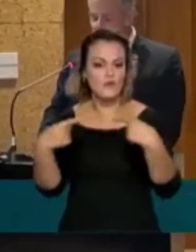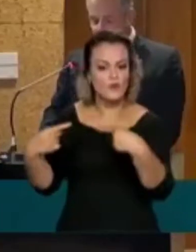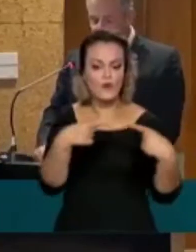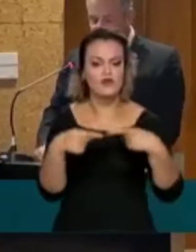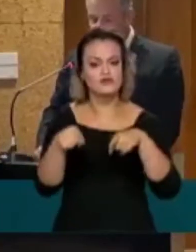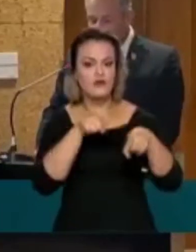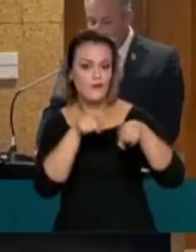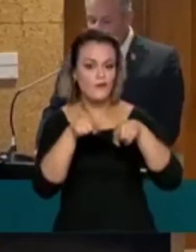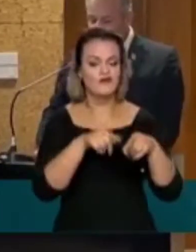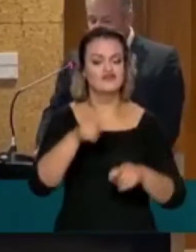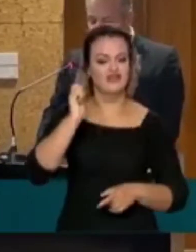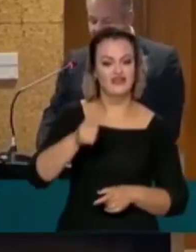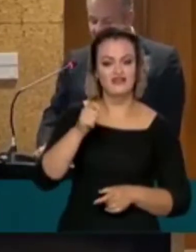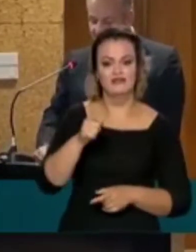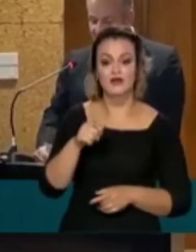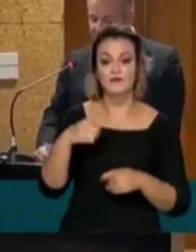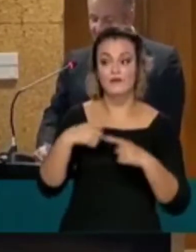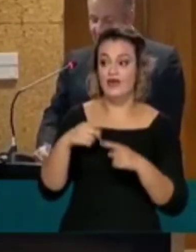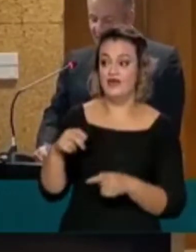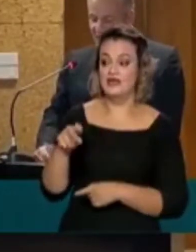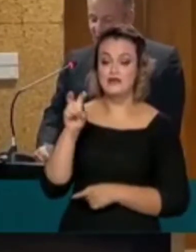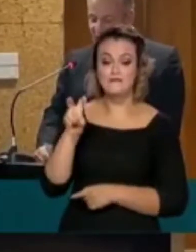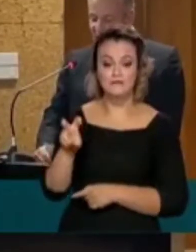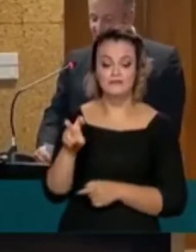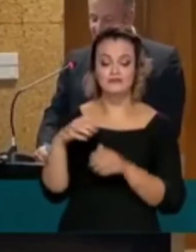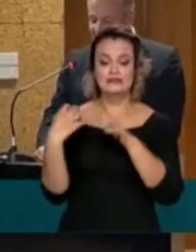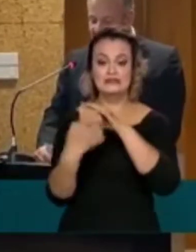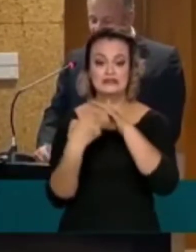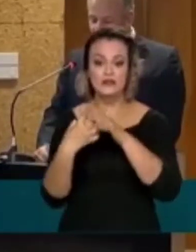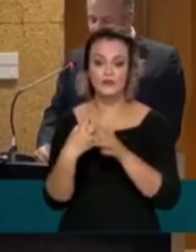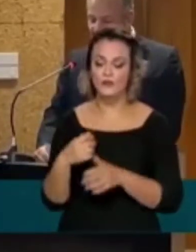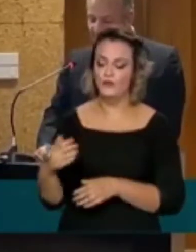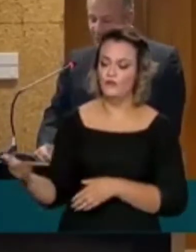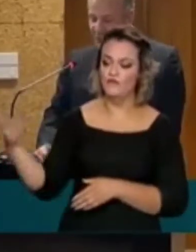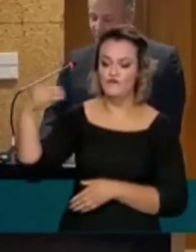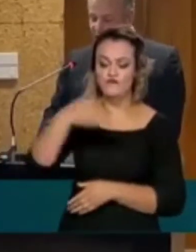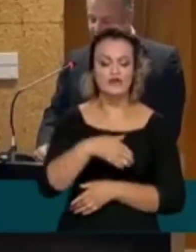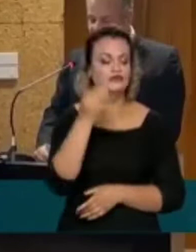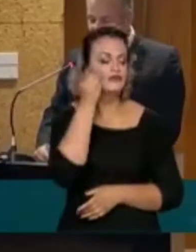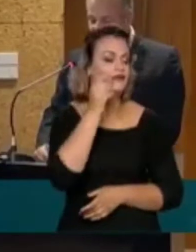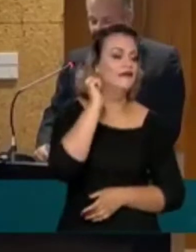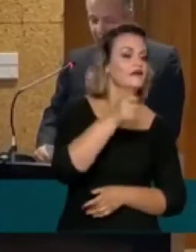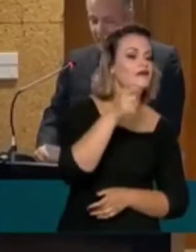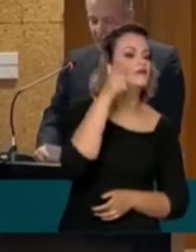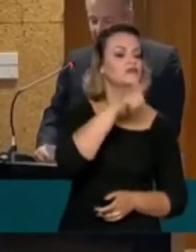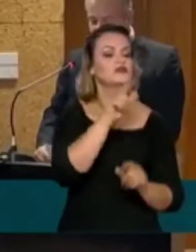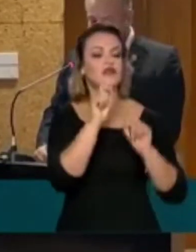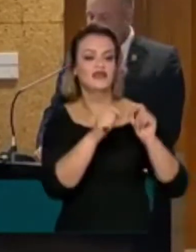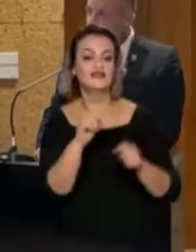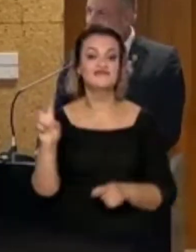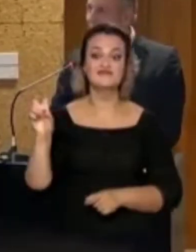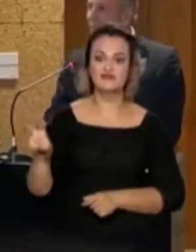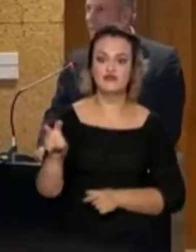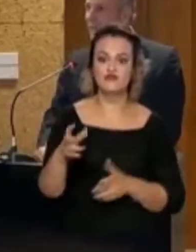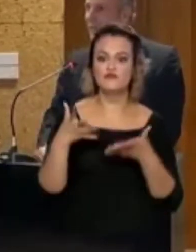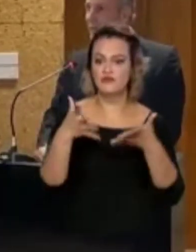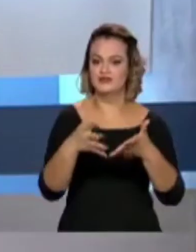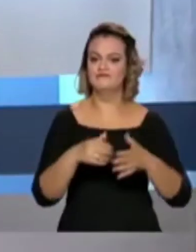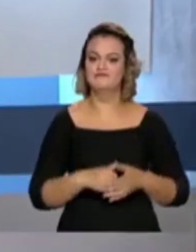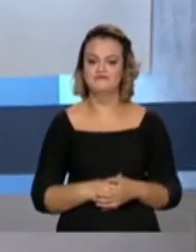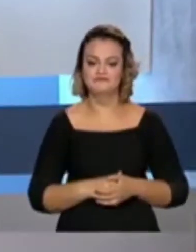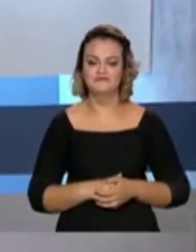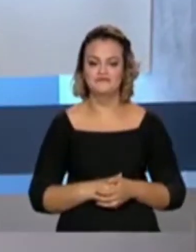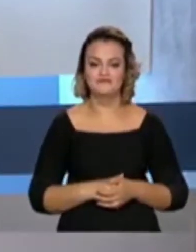com cinco empresas sediadas em cinco países diferentes participando do certame.